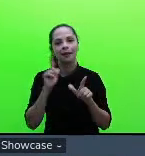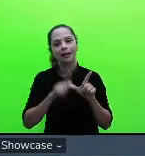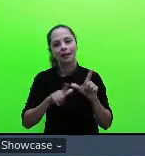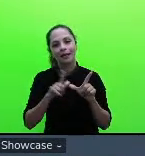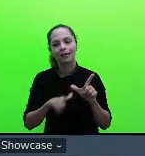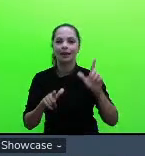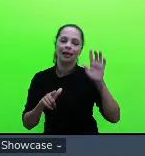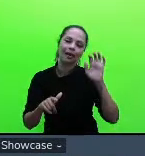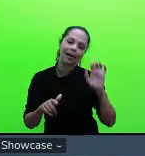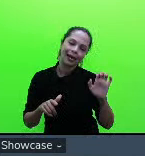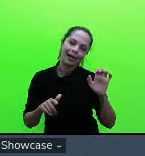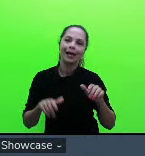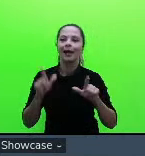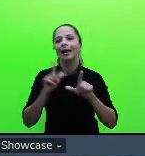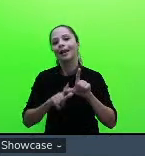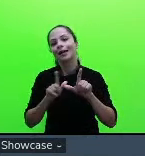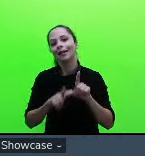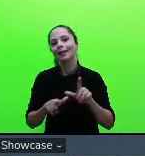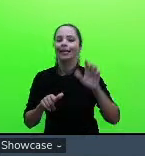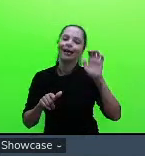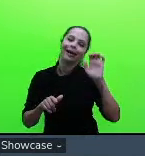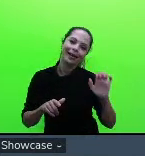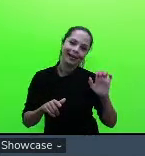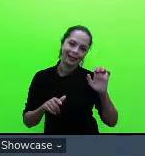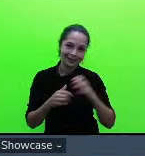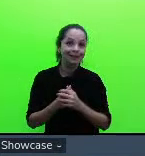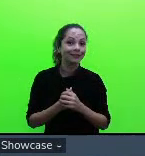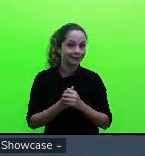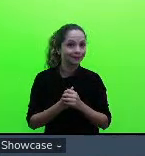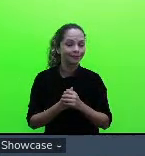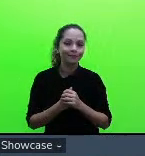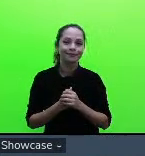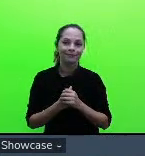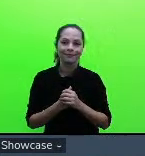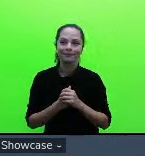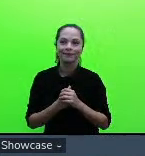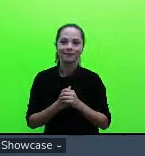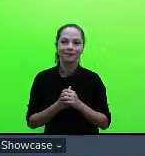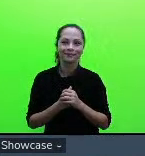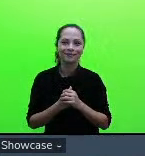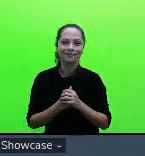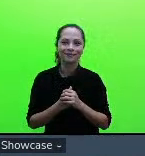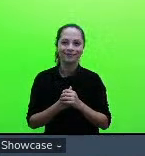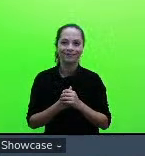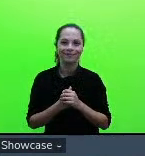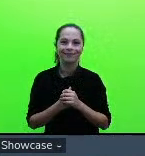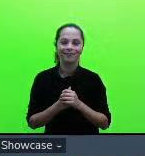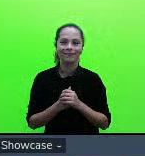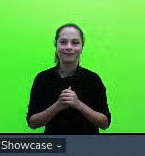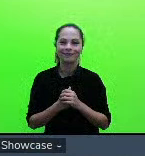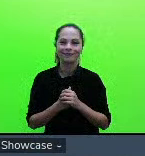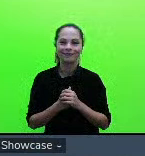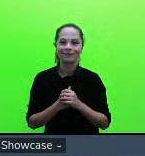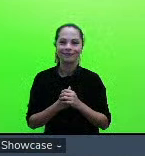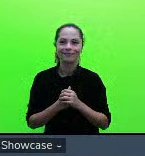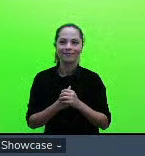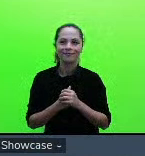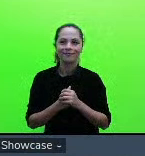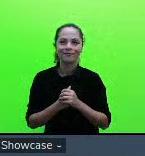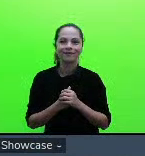entendeu e como eu me como eu me amparei a linguística aplicada eu